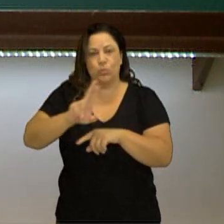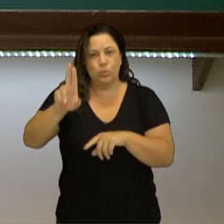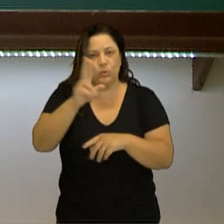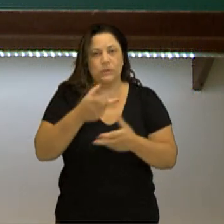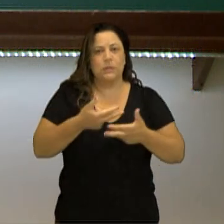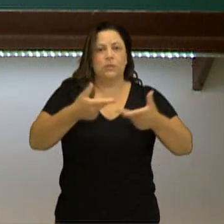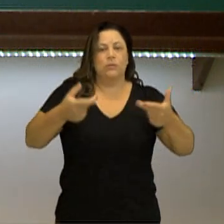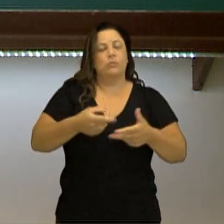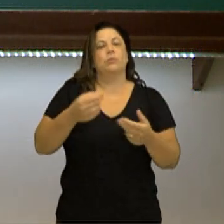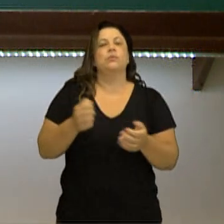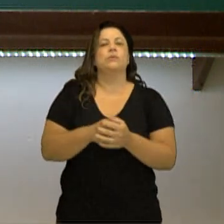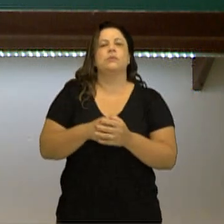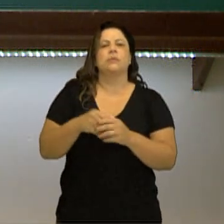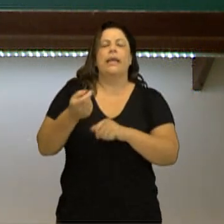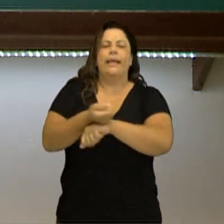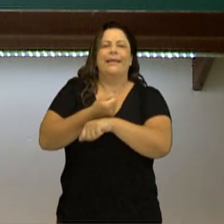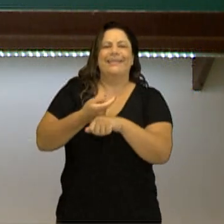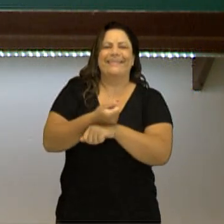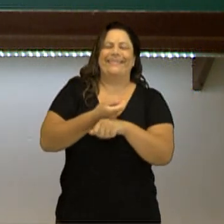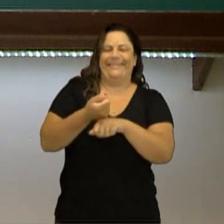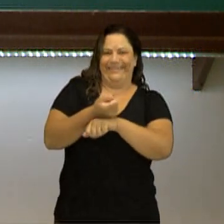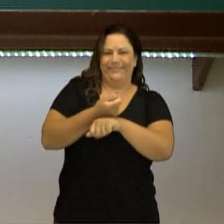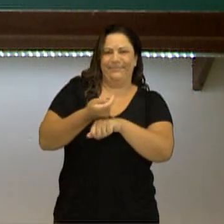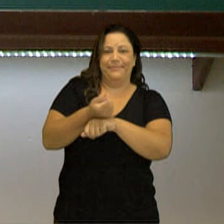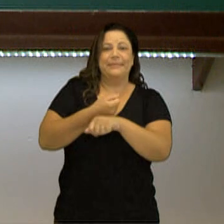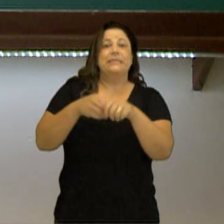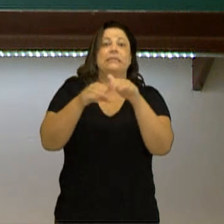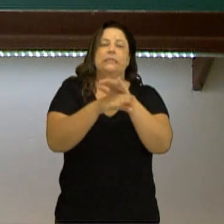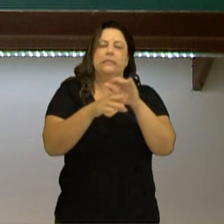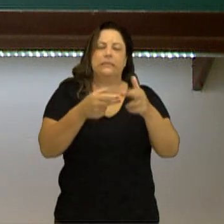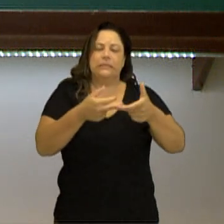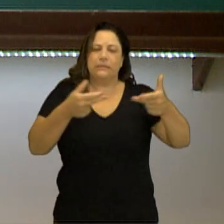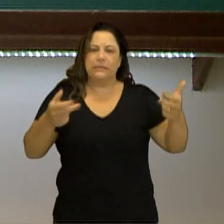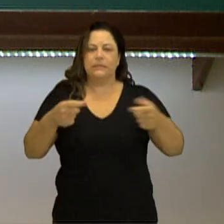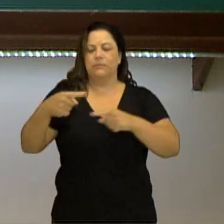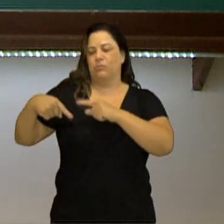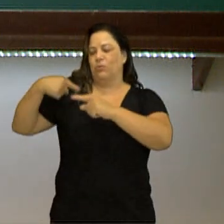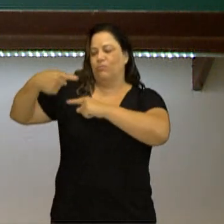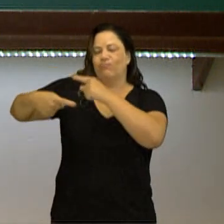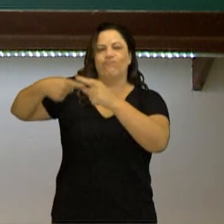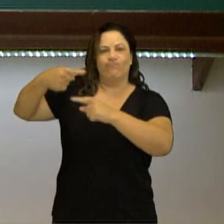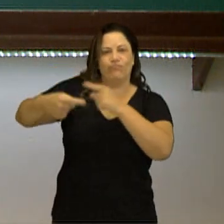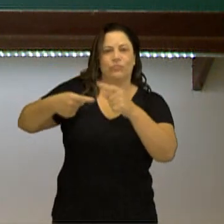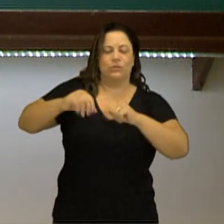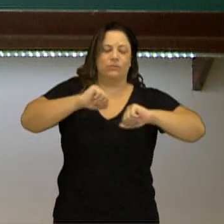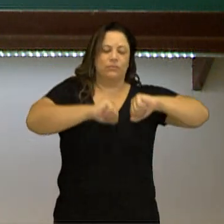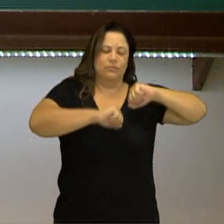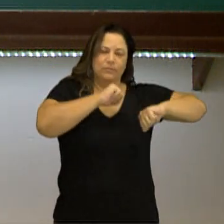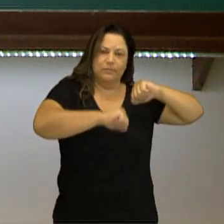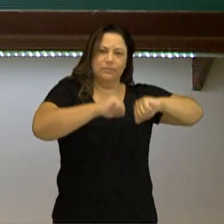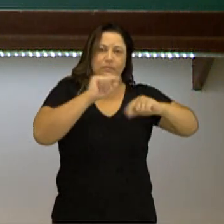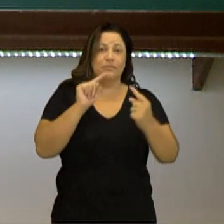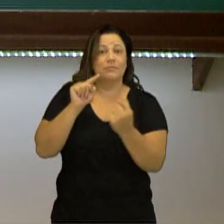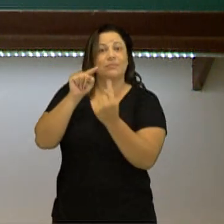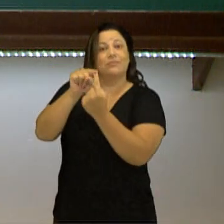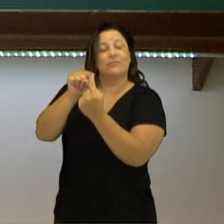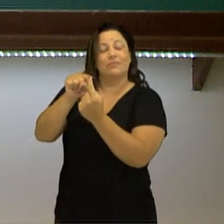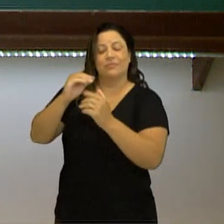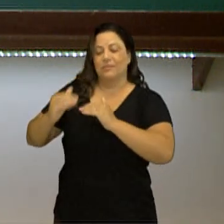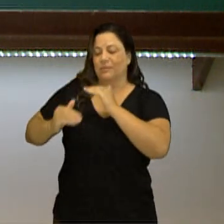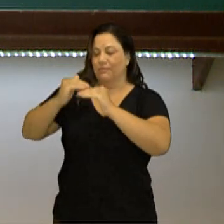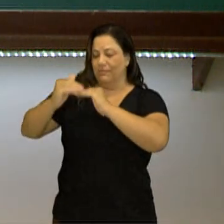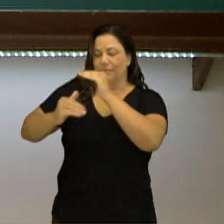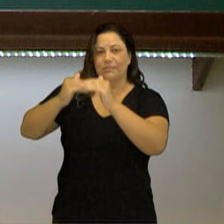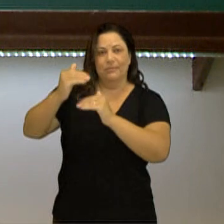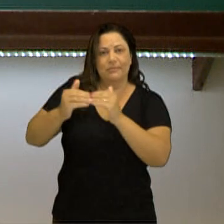capitalistas e dentro do capitalismo as revoluções industriais para identificar que são processos que